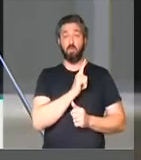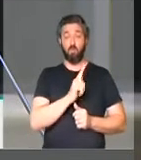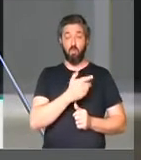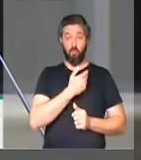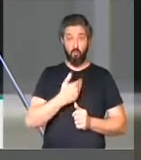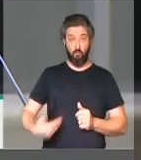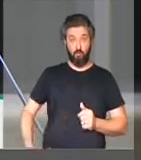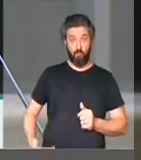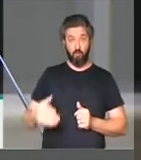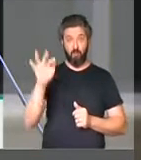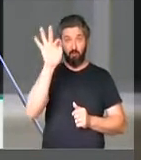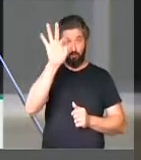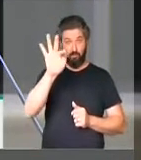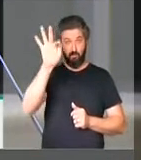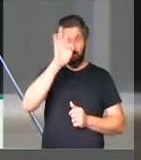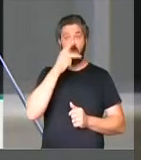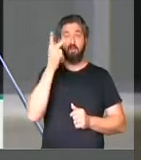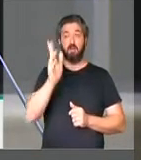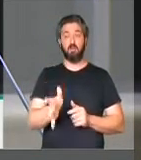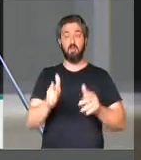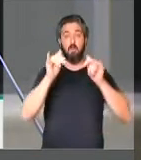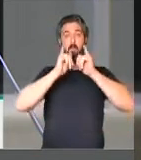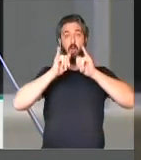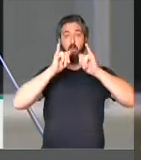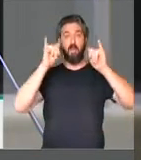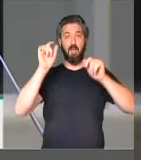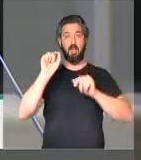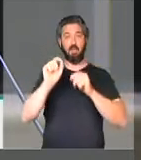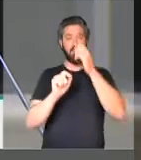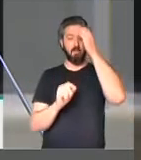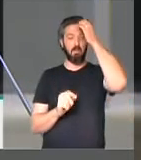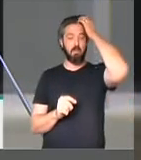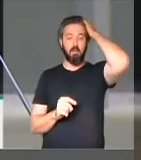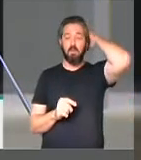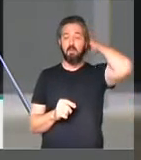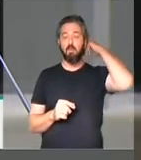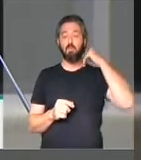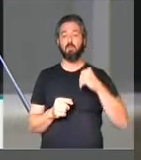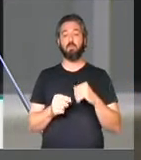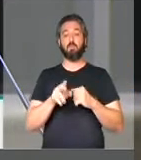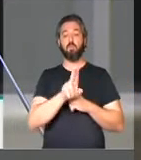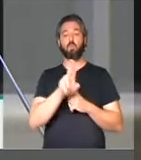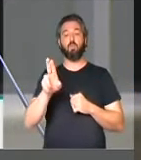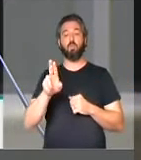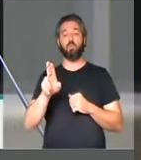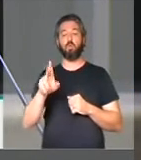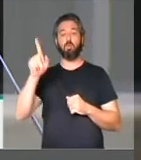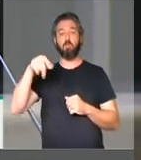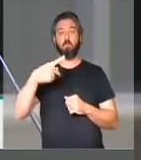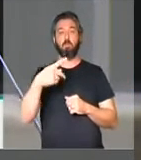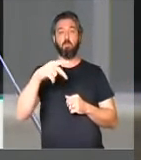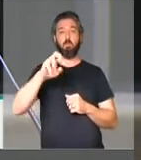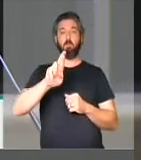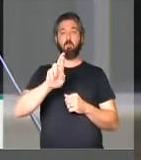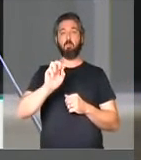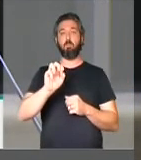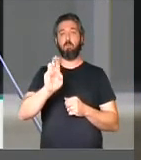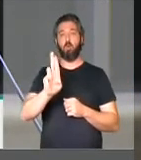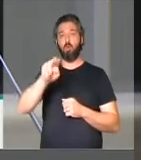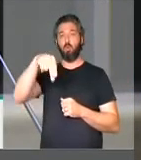governo federal fez uma propaganda aqui chamando atenção para o ProUni.